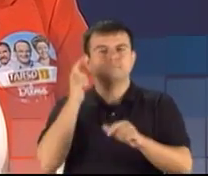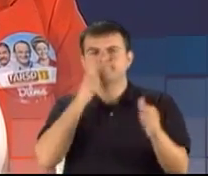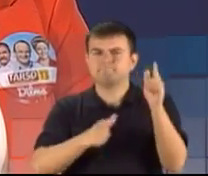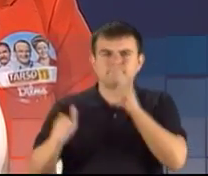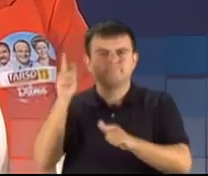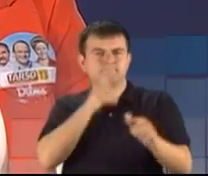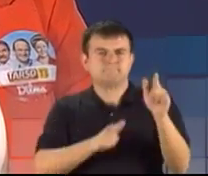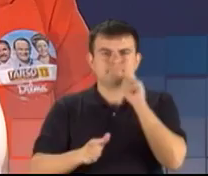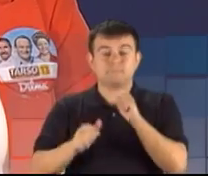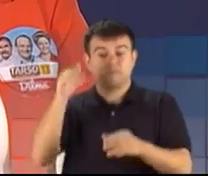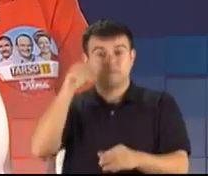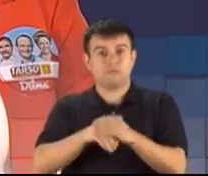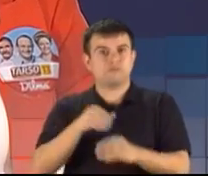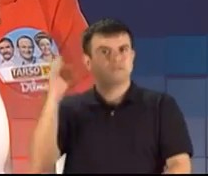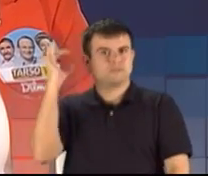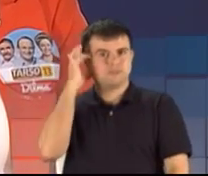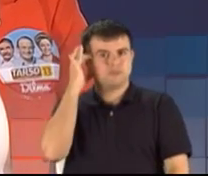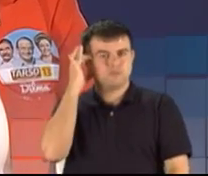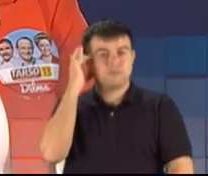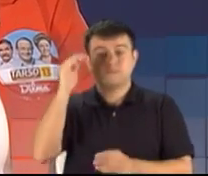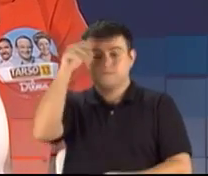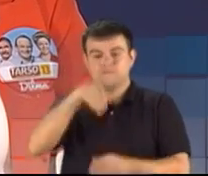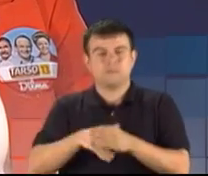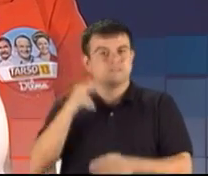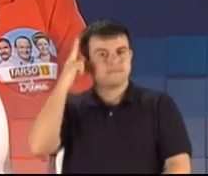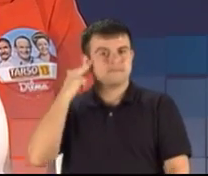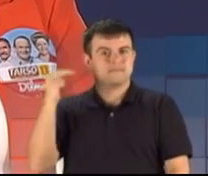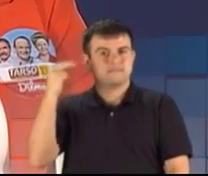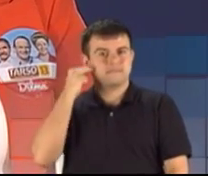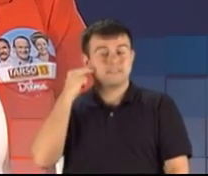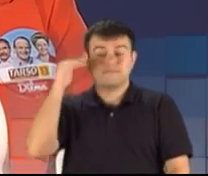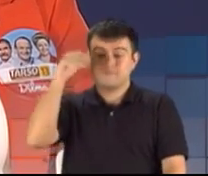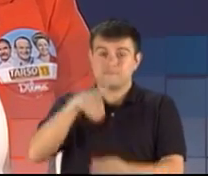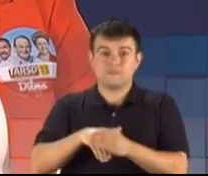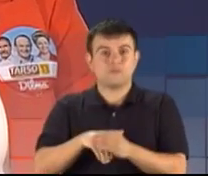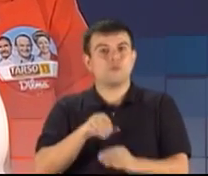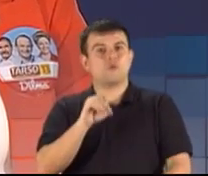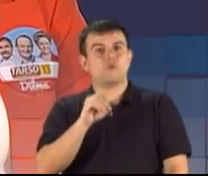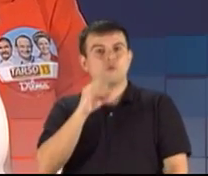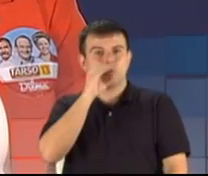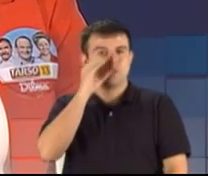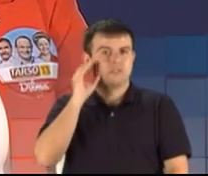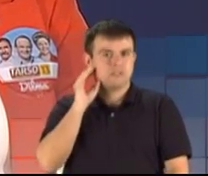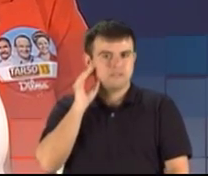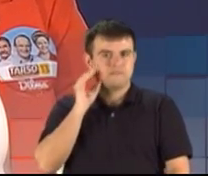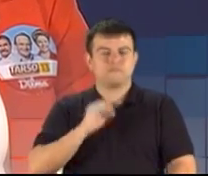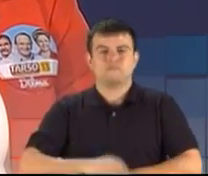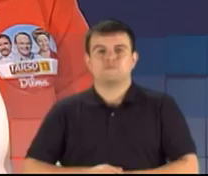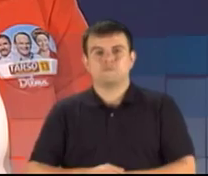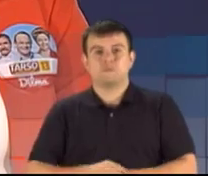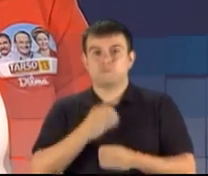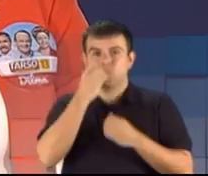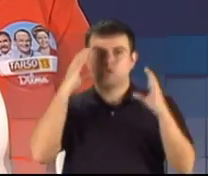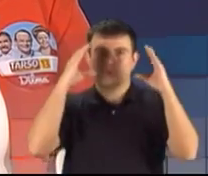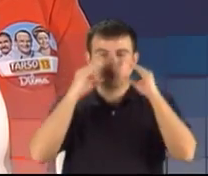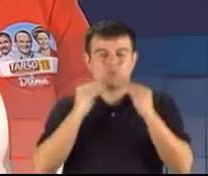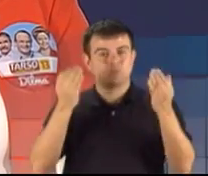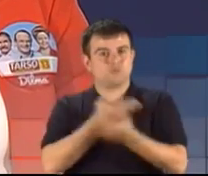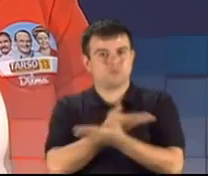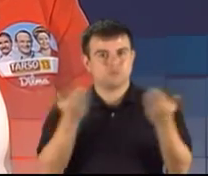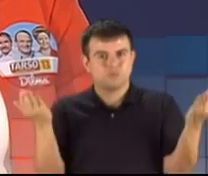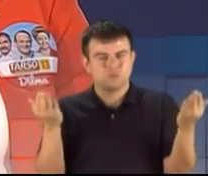Votando em Dilma. Voltando em Tarso. E votando em Olívio. Uma boa noite a todos. Muito